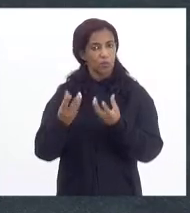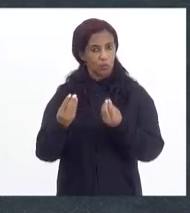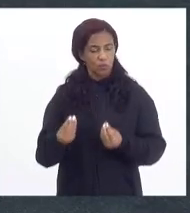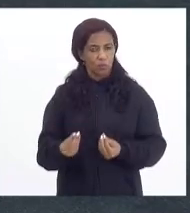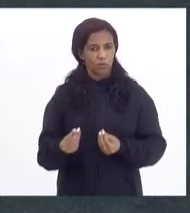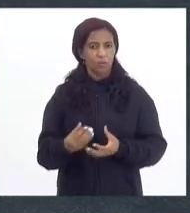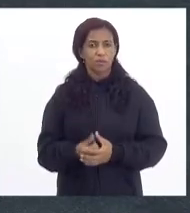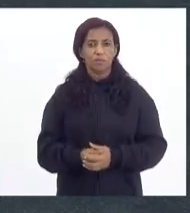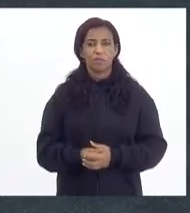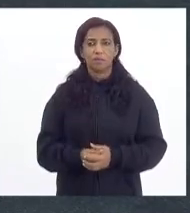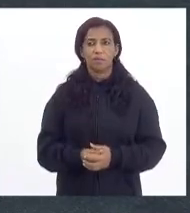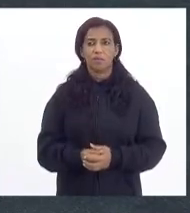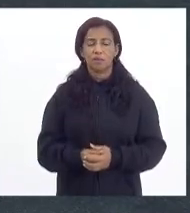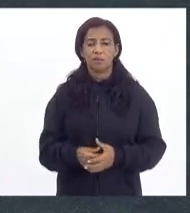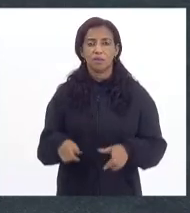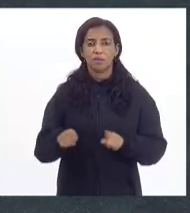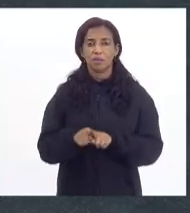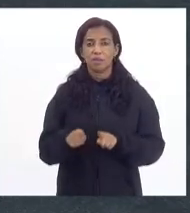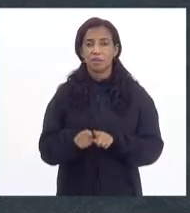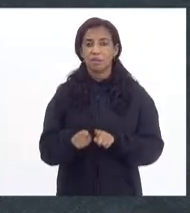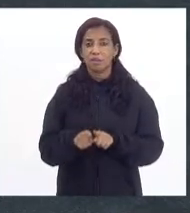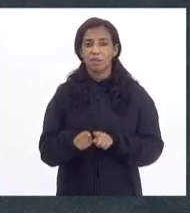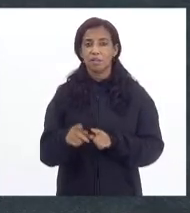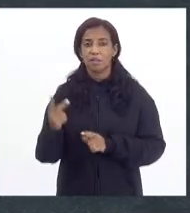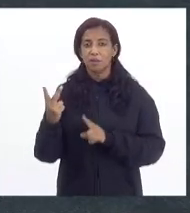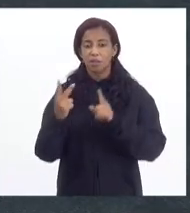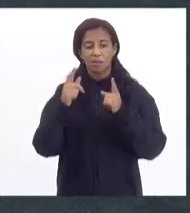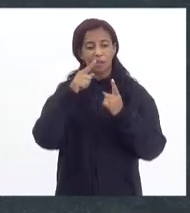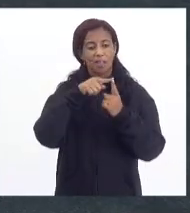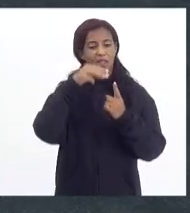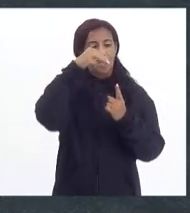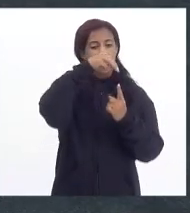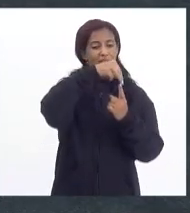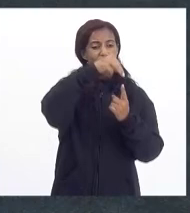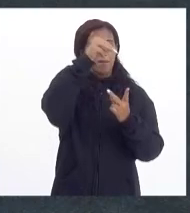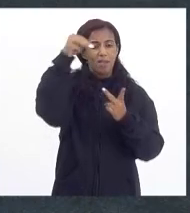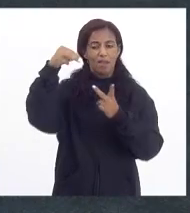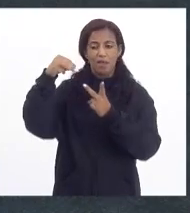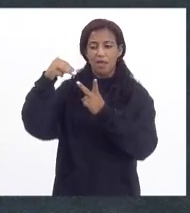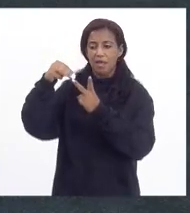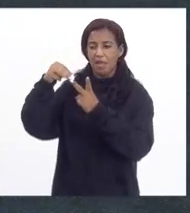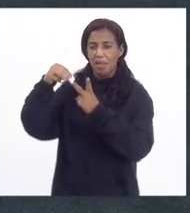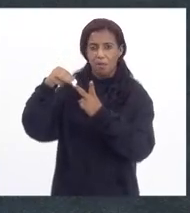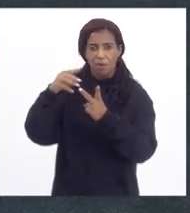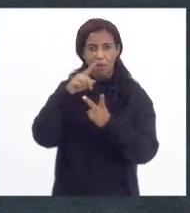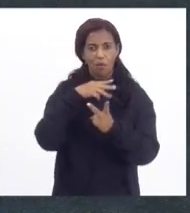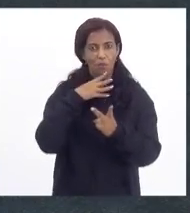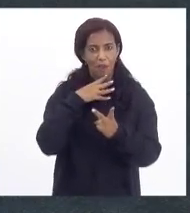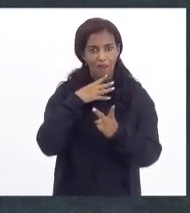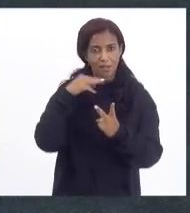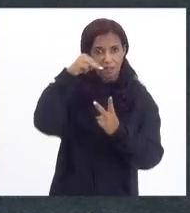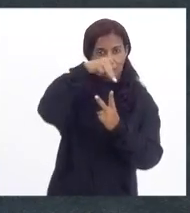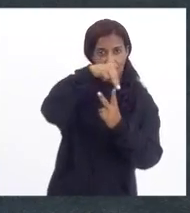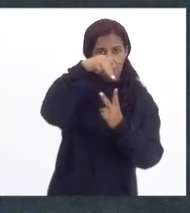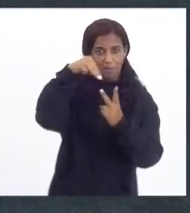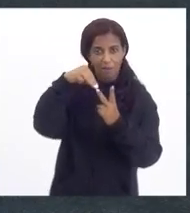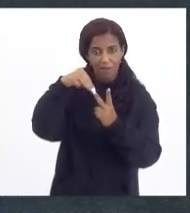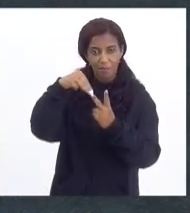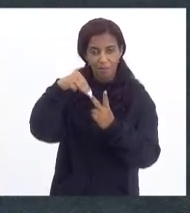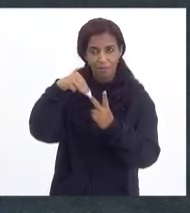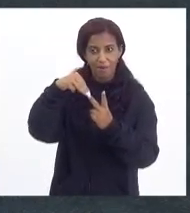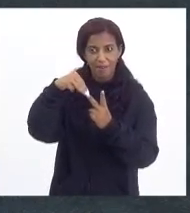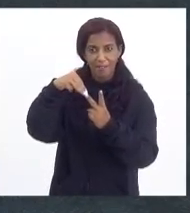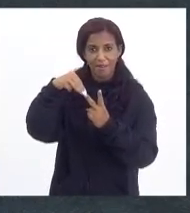delas, inclusive com a dupla MM. Você conhece a dupla MM, presidente? Não